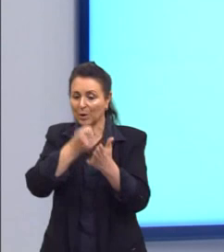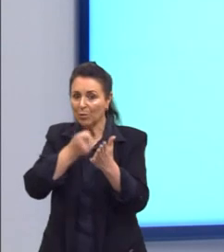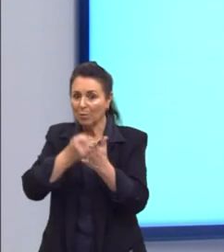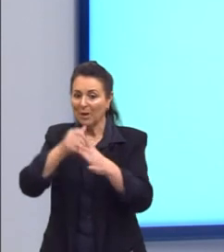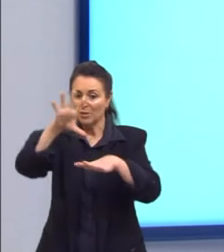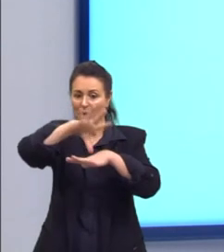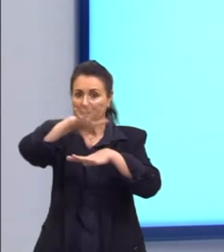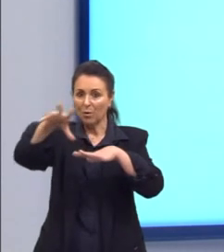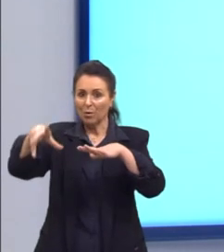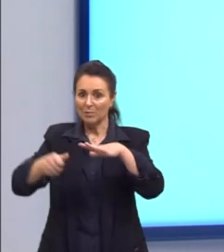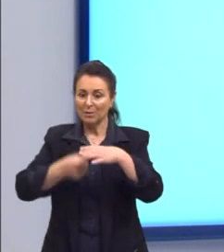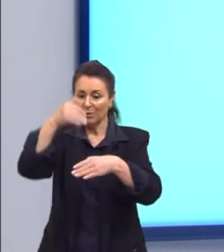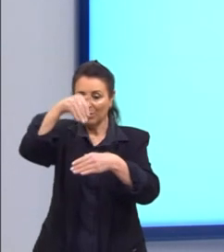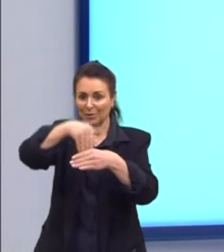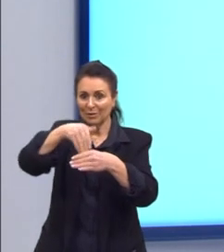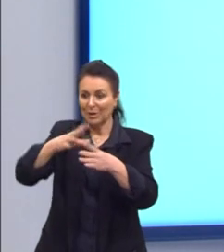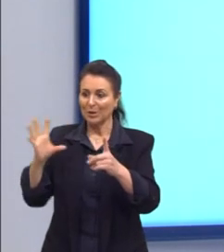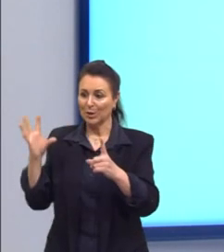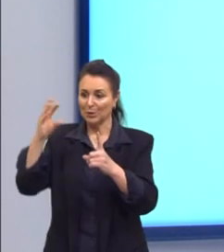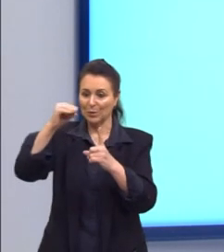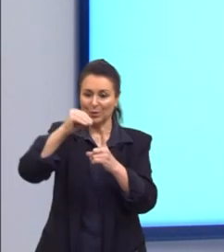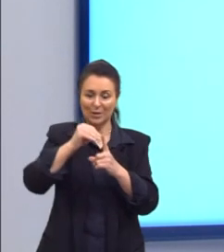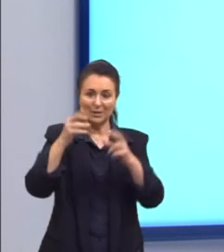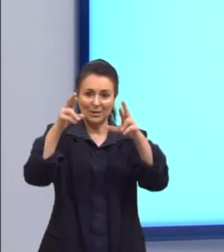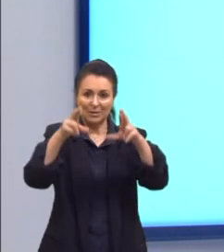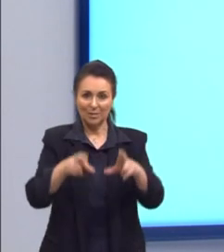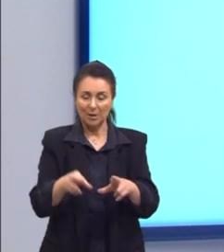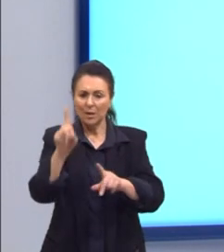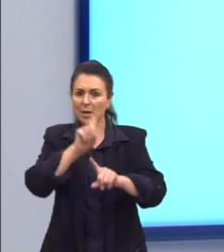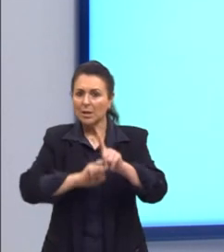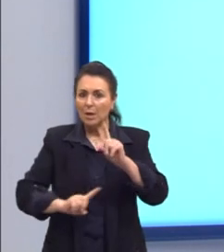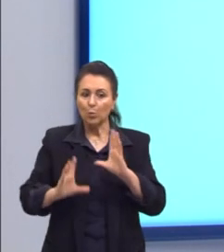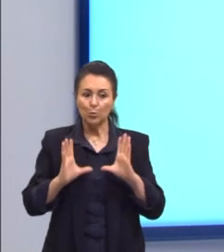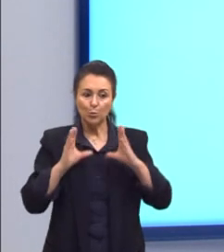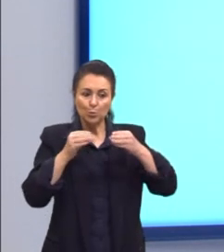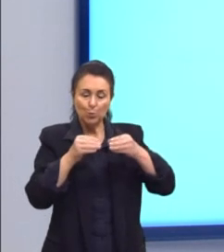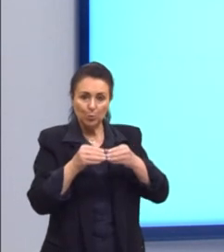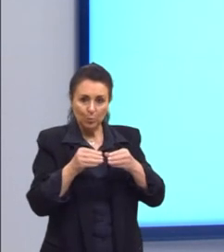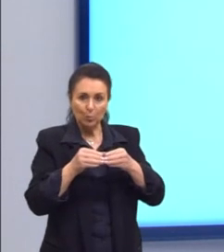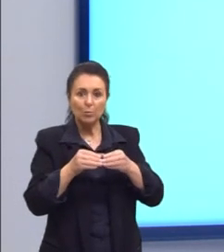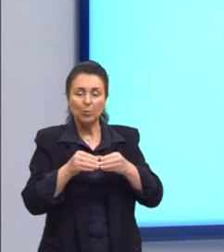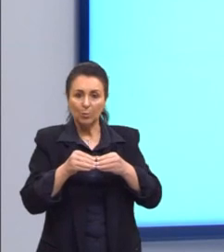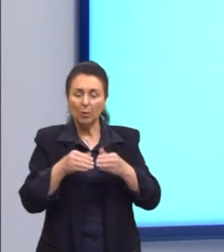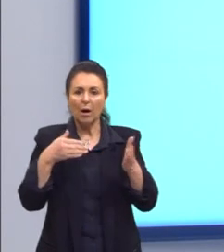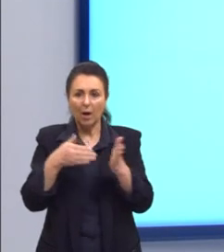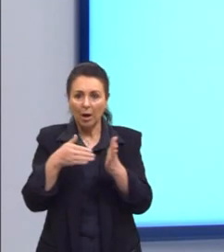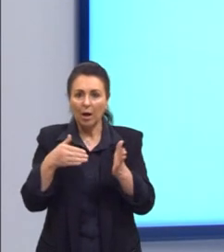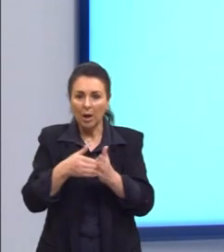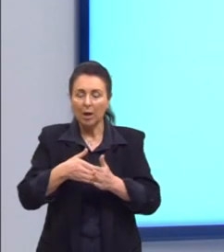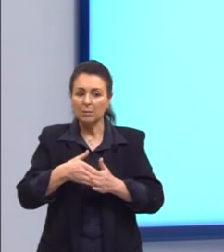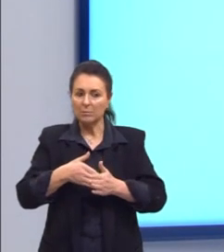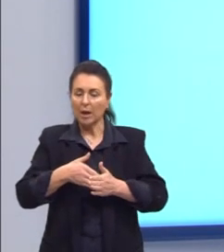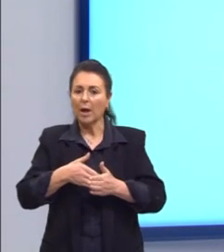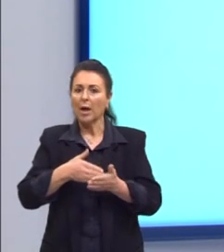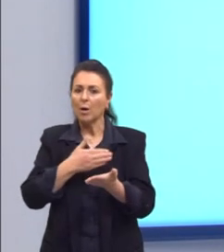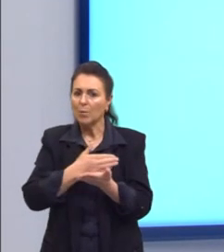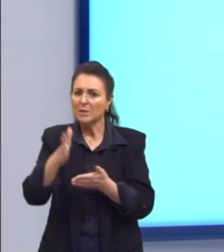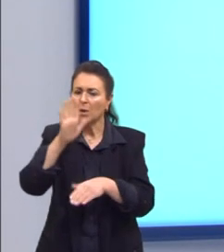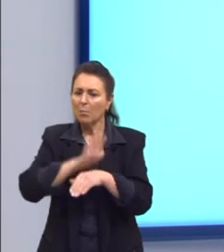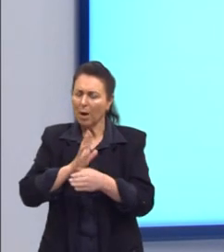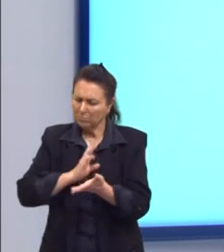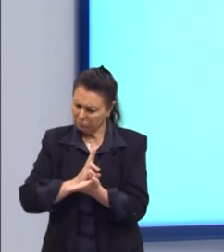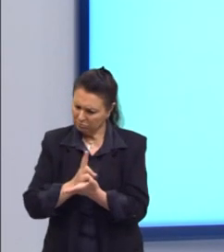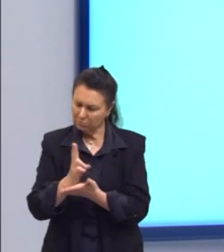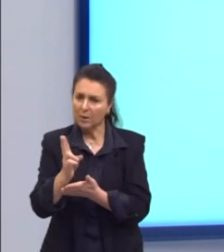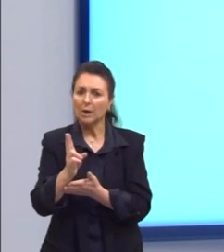eleitoral das oligarquias regionais. E alguns membros desse movimento, depois, até vão se tornar um pouco mais conservadores e vão chegar a